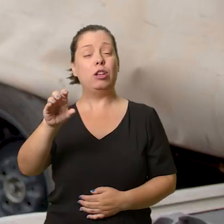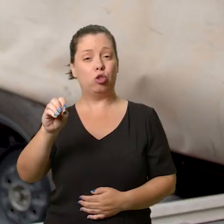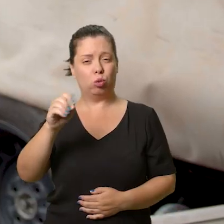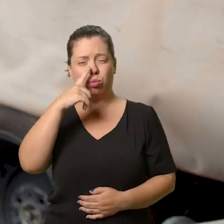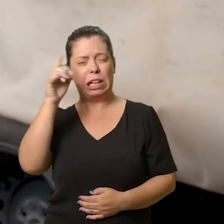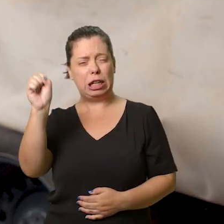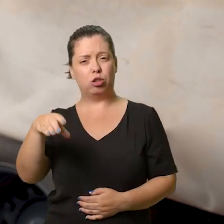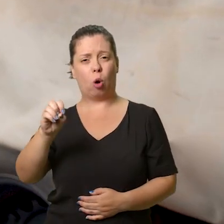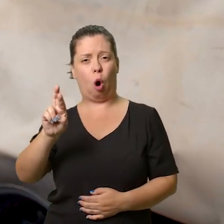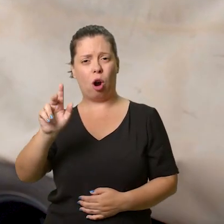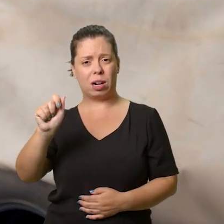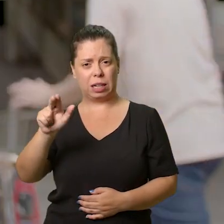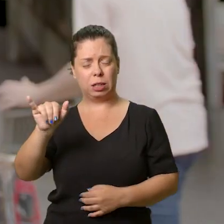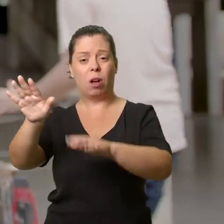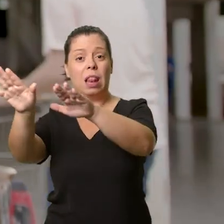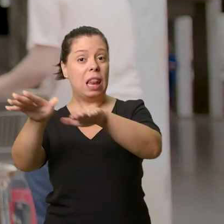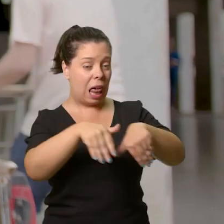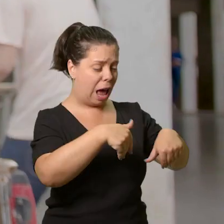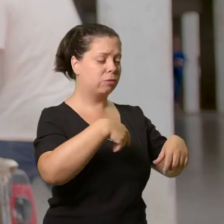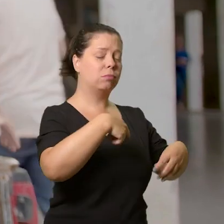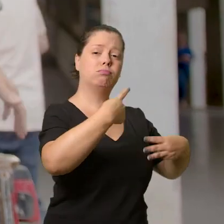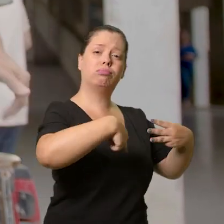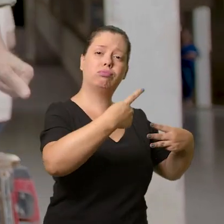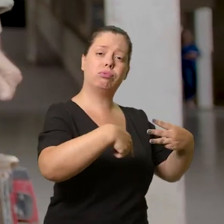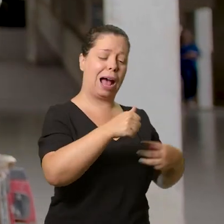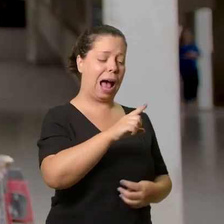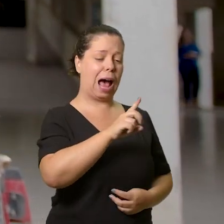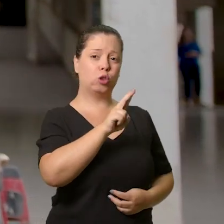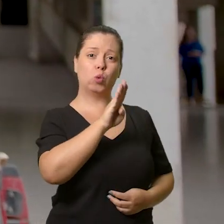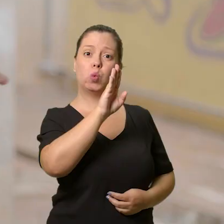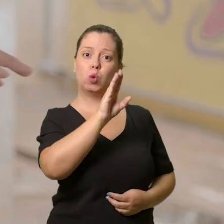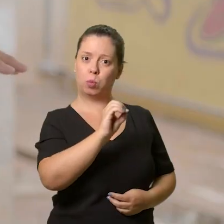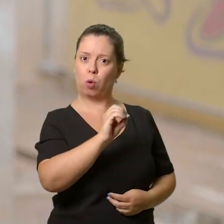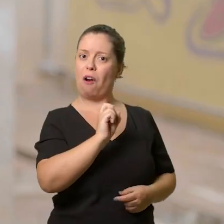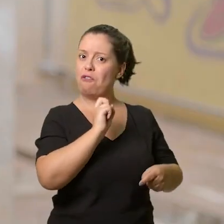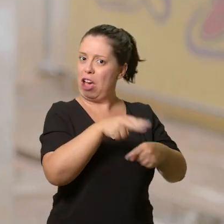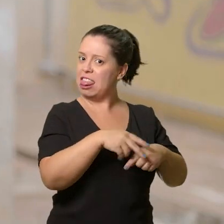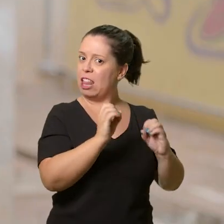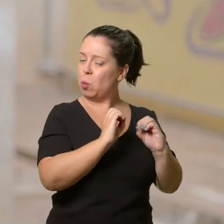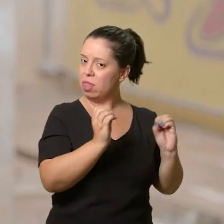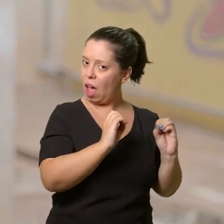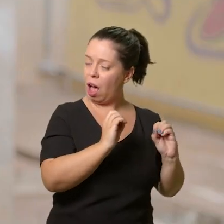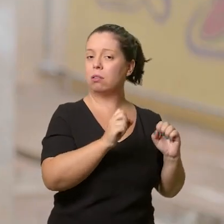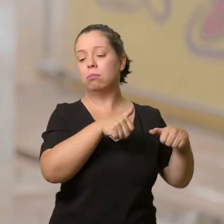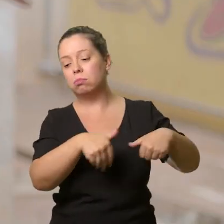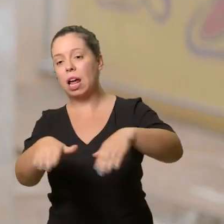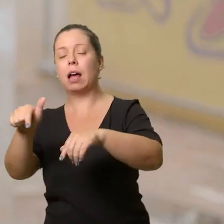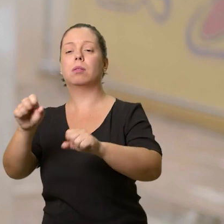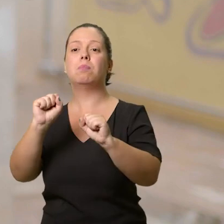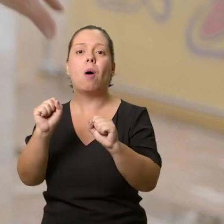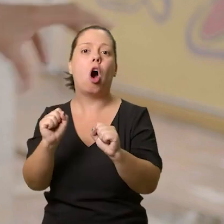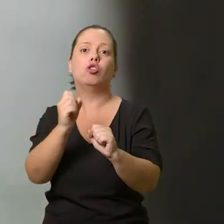orgânico. E carregamos aqui da cidade, levamos para lá e transformamos em adubo orgânico. Esse adubo orgânico pode servir aqui